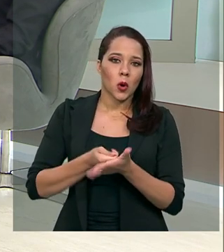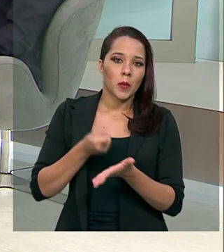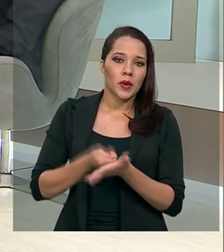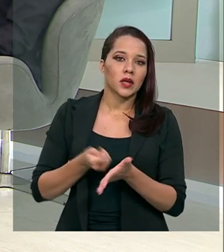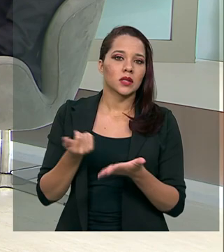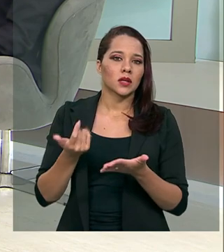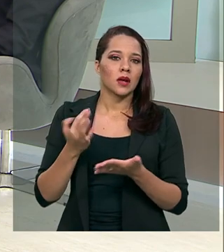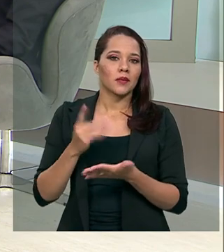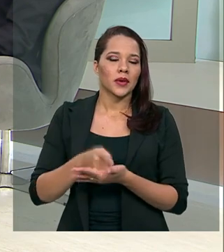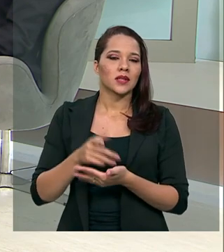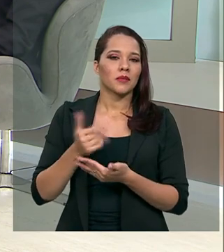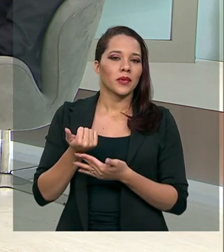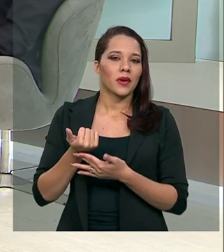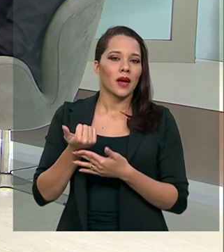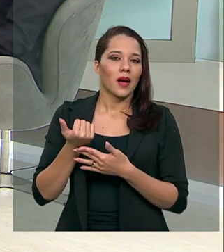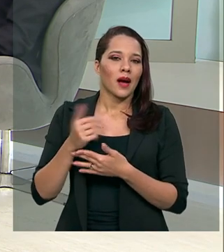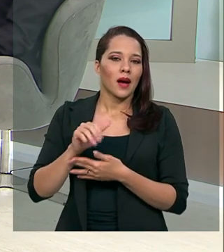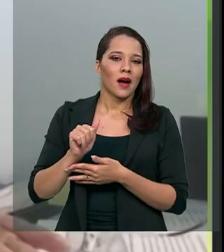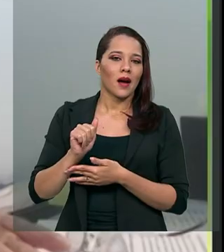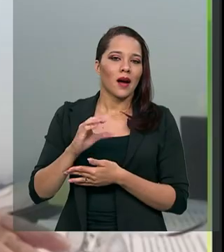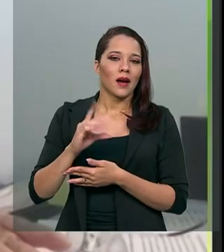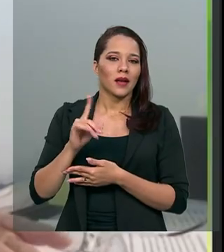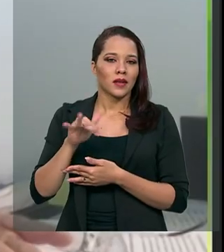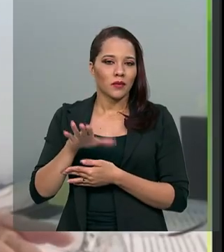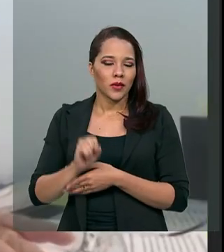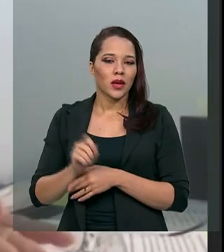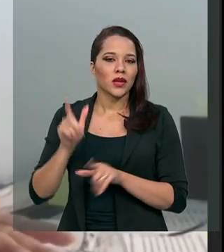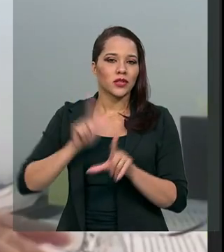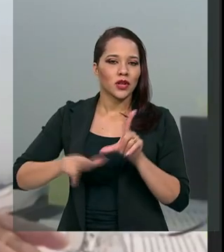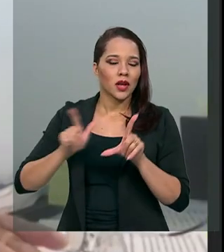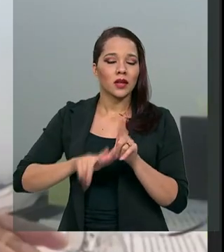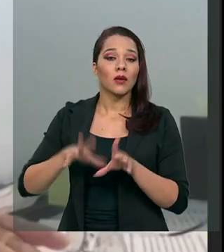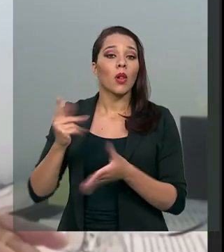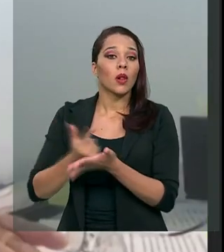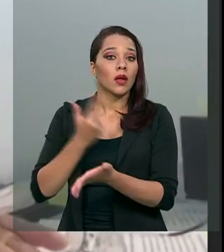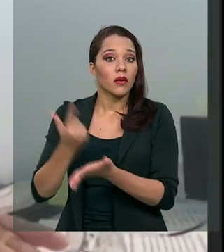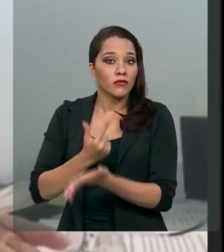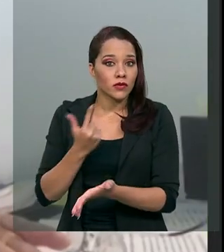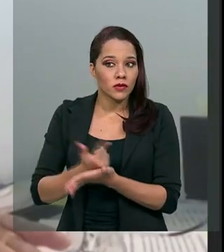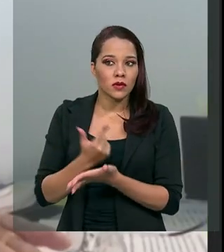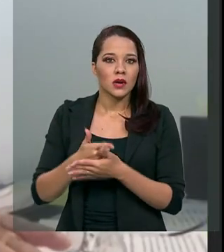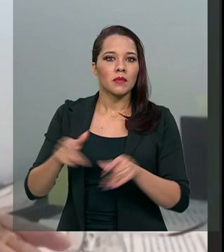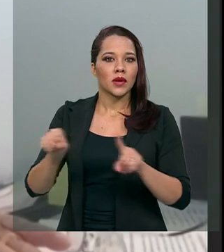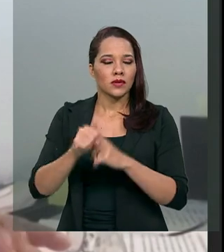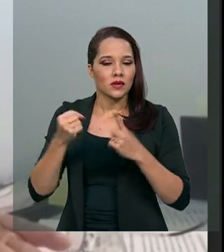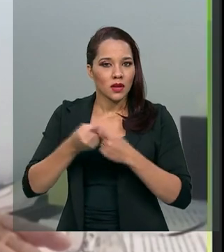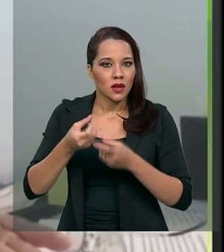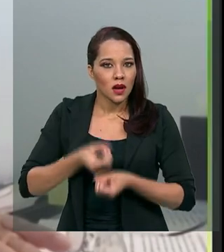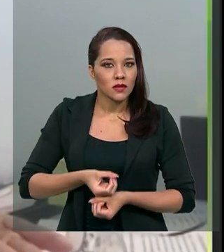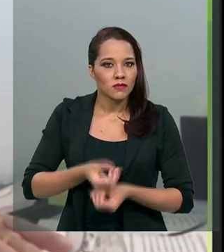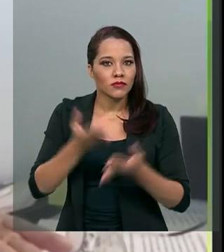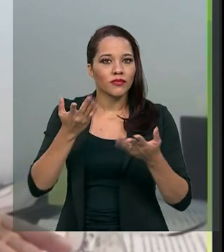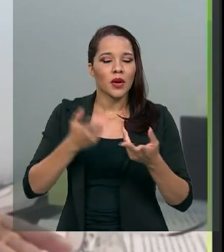brasileira de letras, para os livros, para a sociedade, a produção de livros